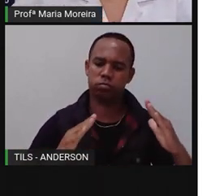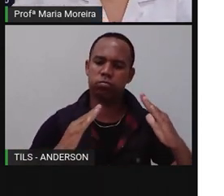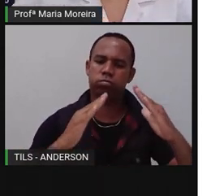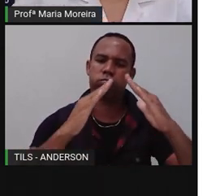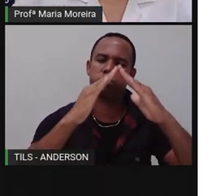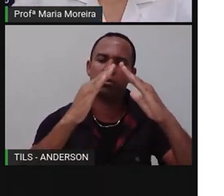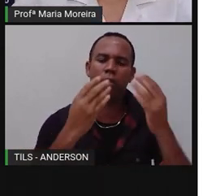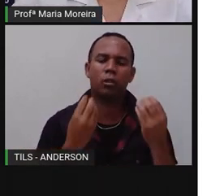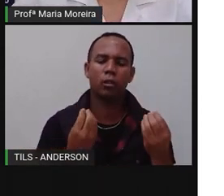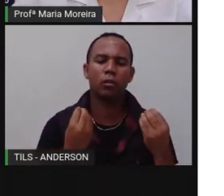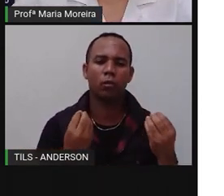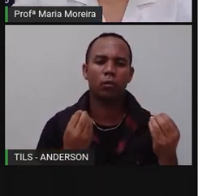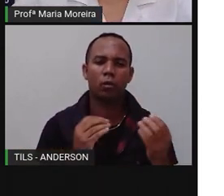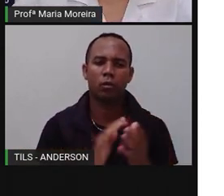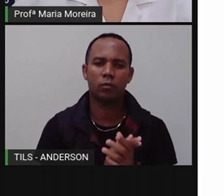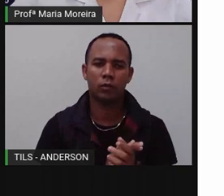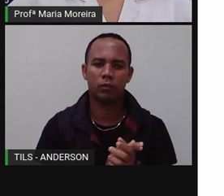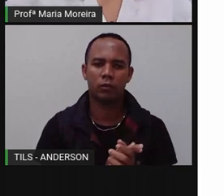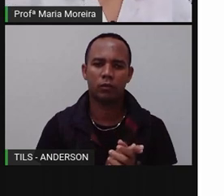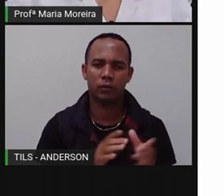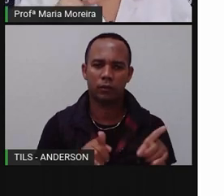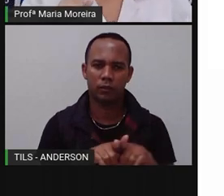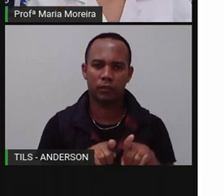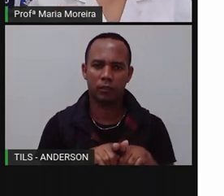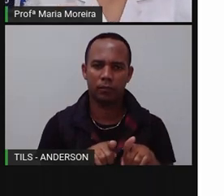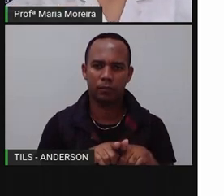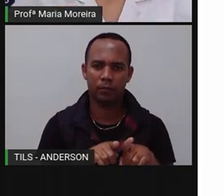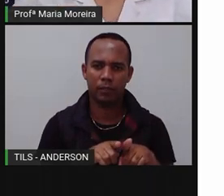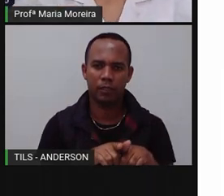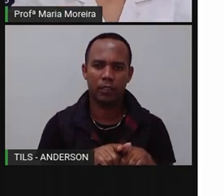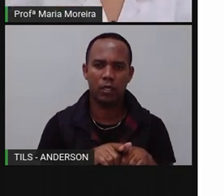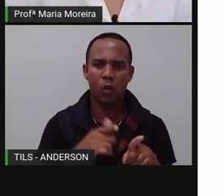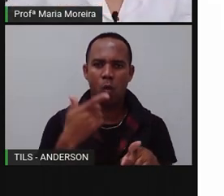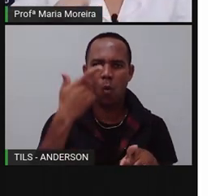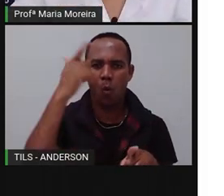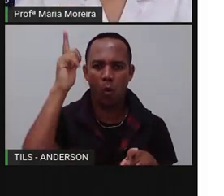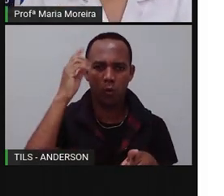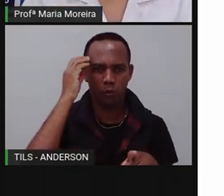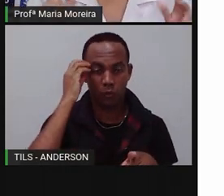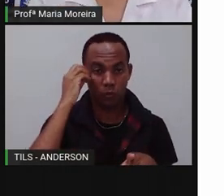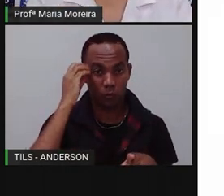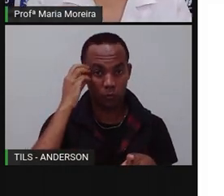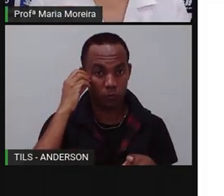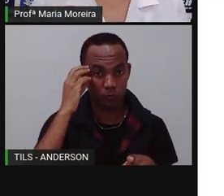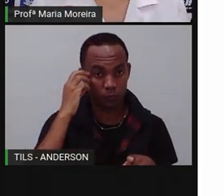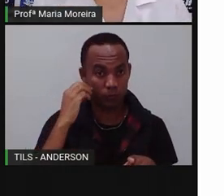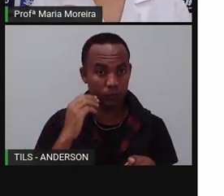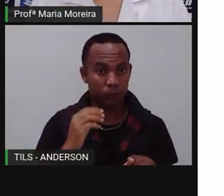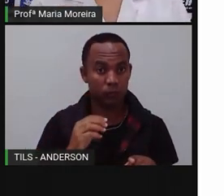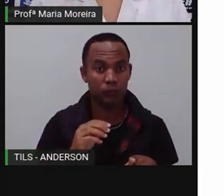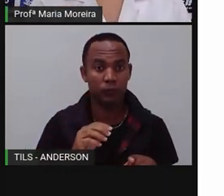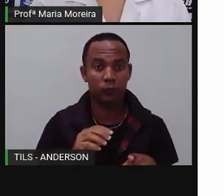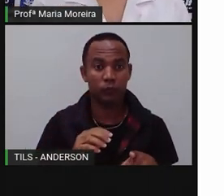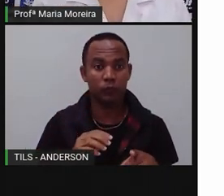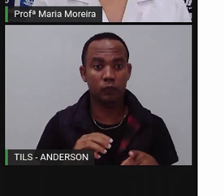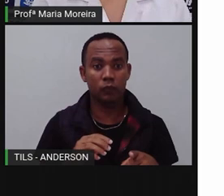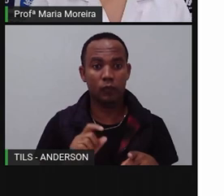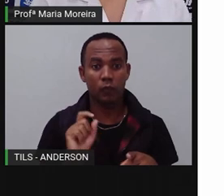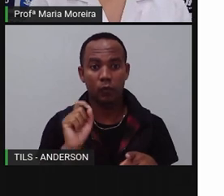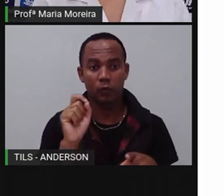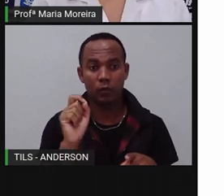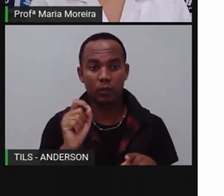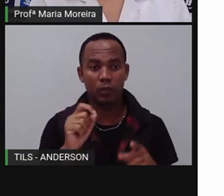Gizé, já ouviram falar sobre esfinge de Gizé? Terminando a aula daqui da Pró-Maria, anota aí, esfinge de Gizé, ou